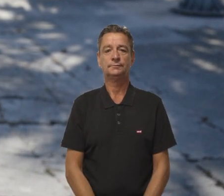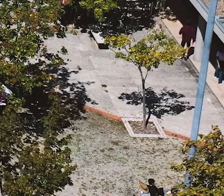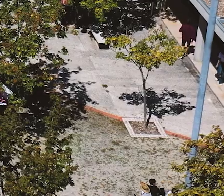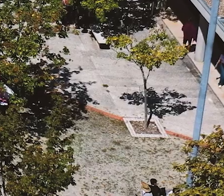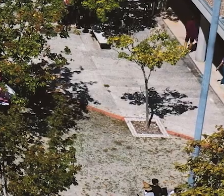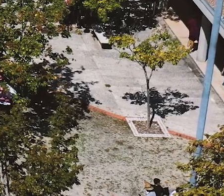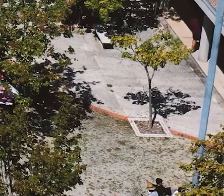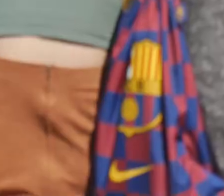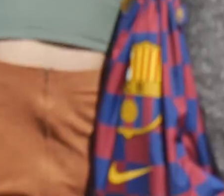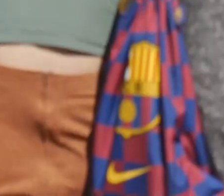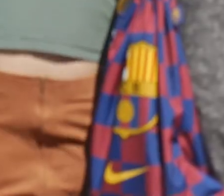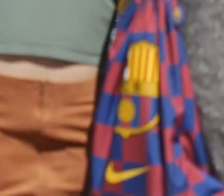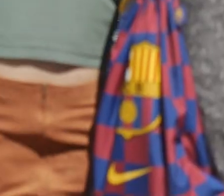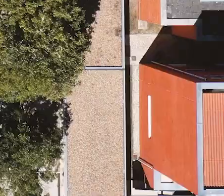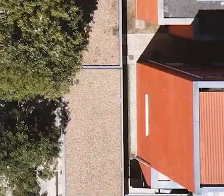Alameda.